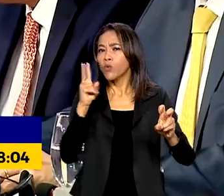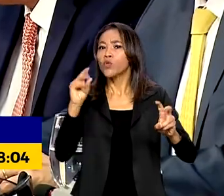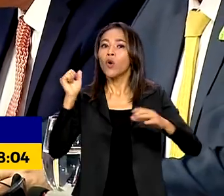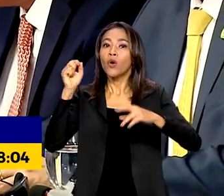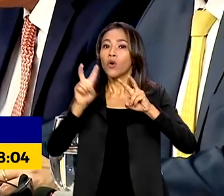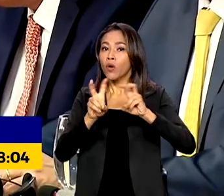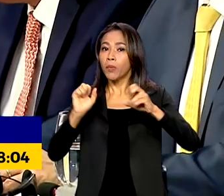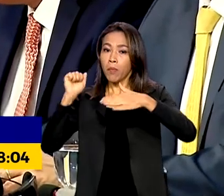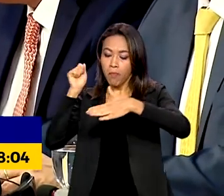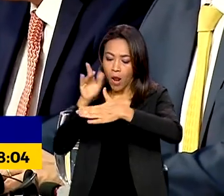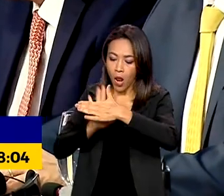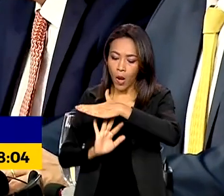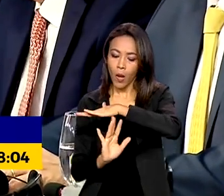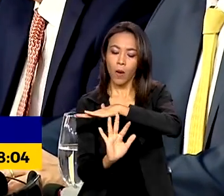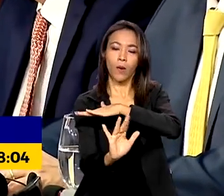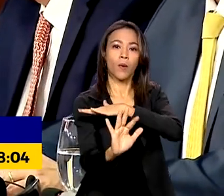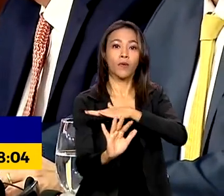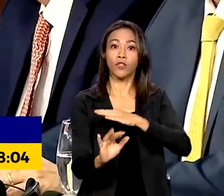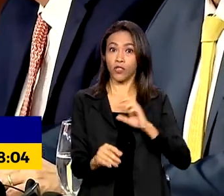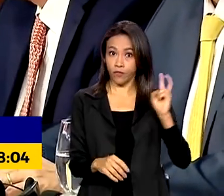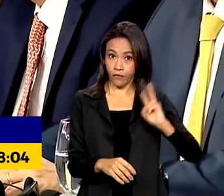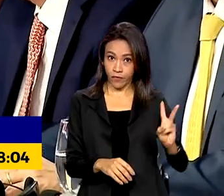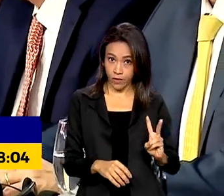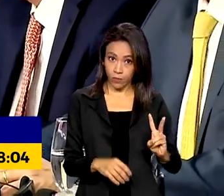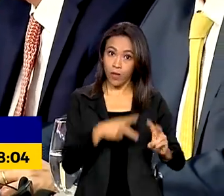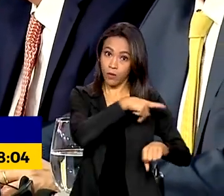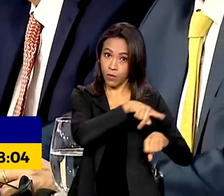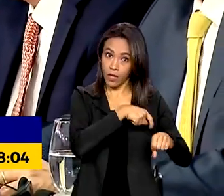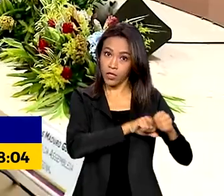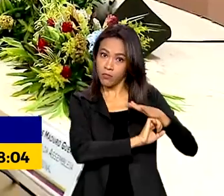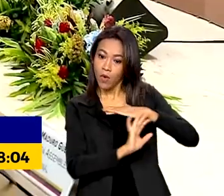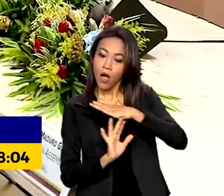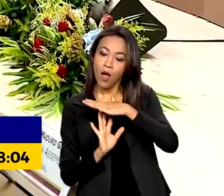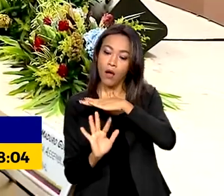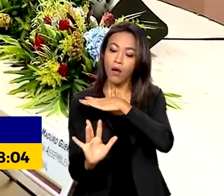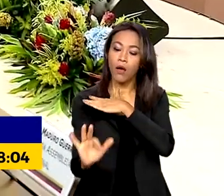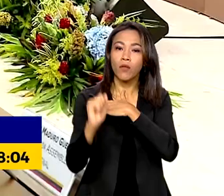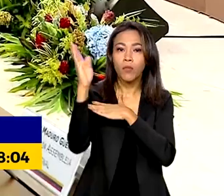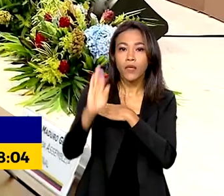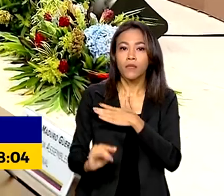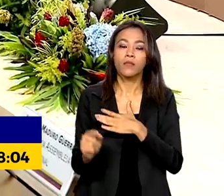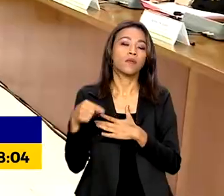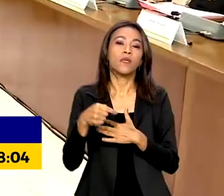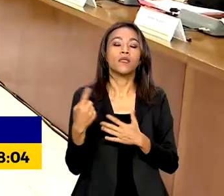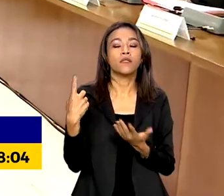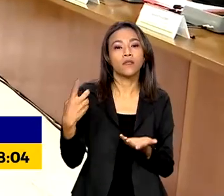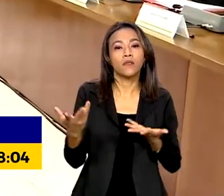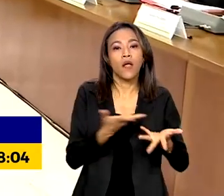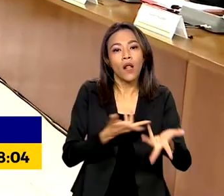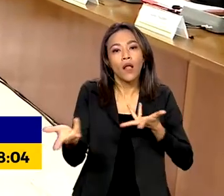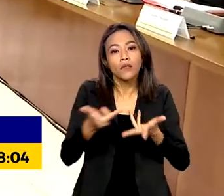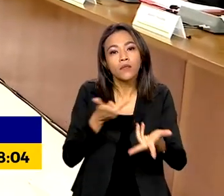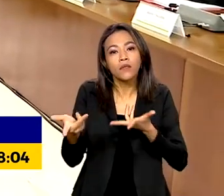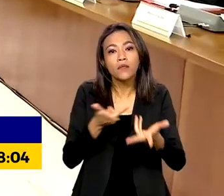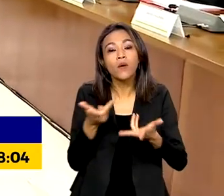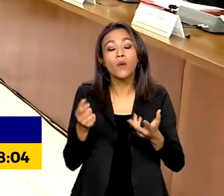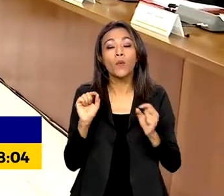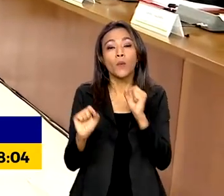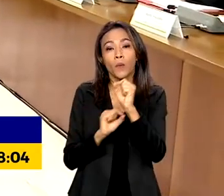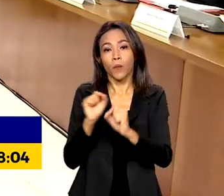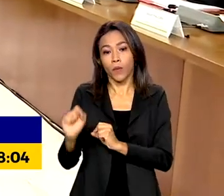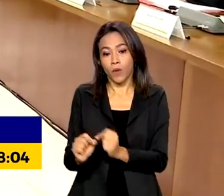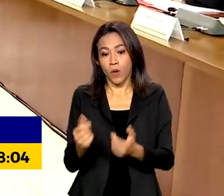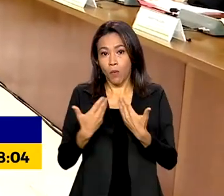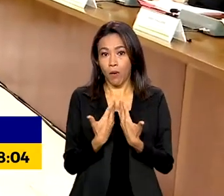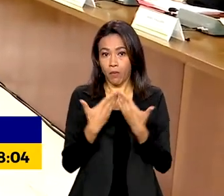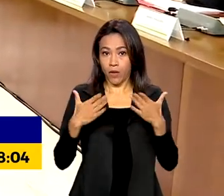país vizinho pela fronteira com Roraima. A normalização das relações entre Brasil e Venezuela começou com a reabertura das